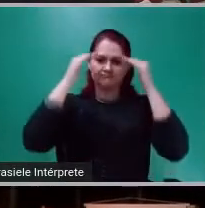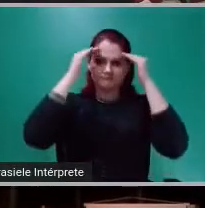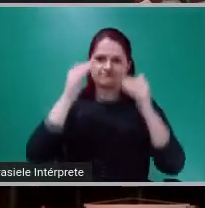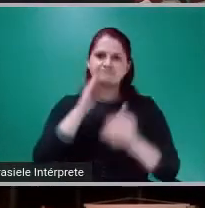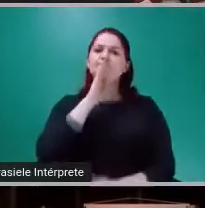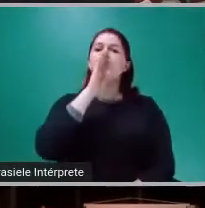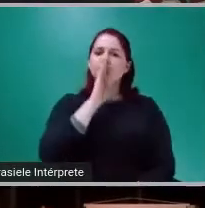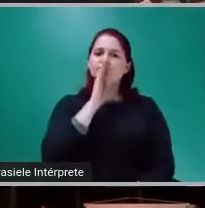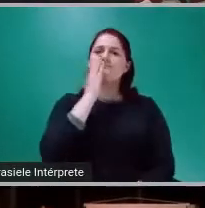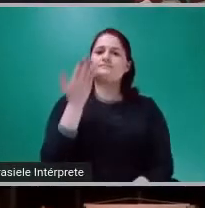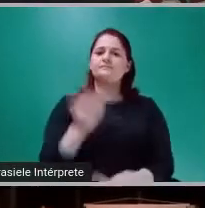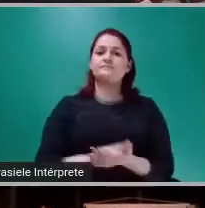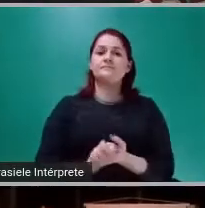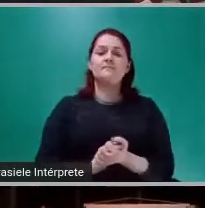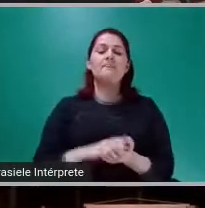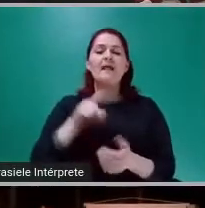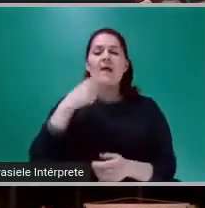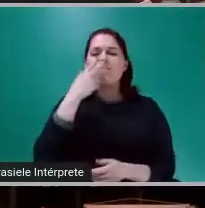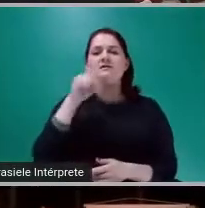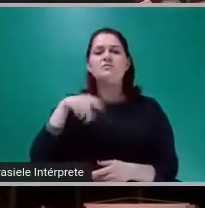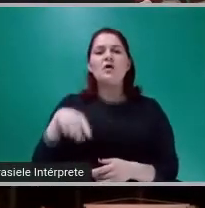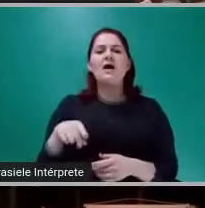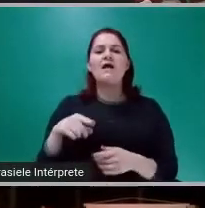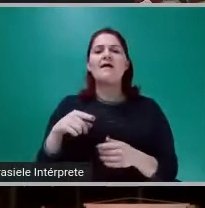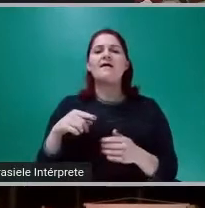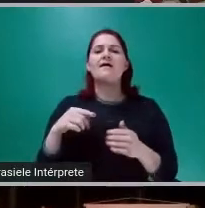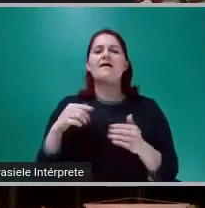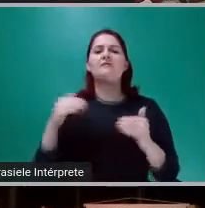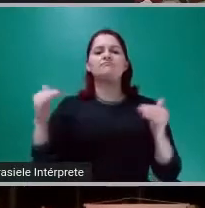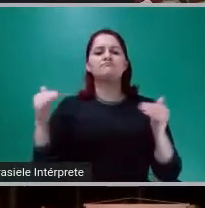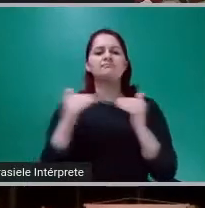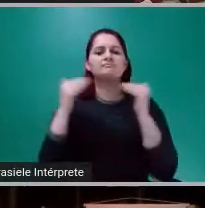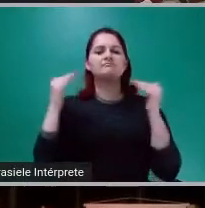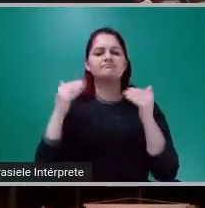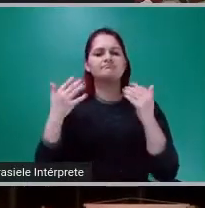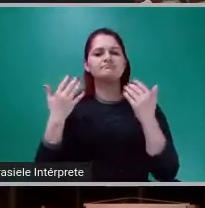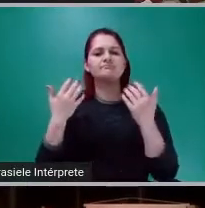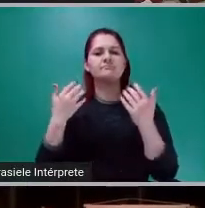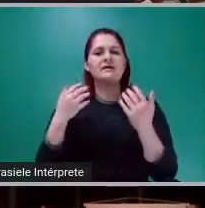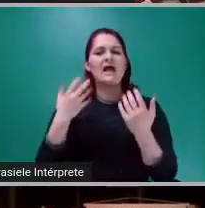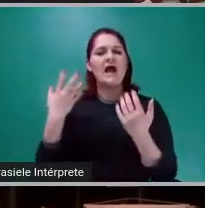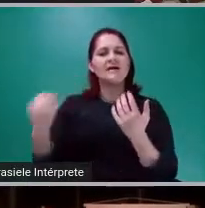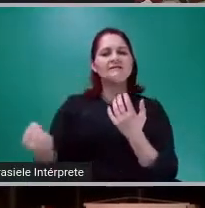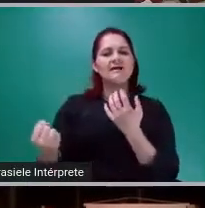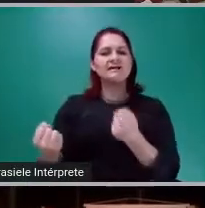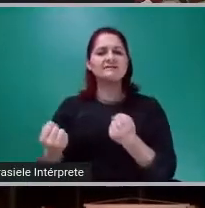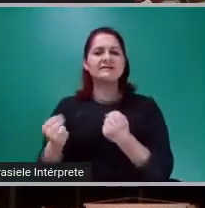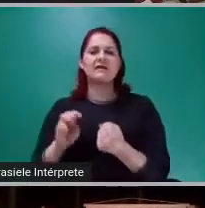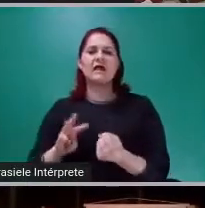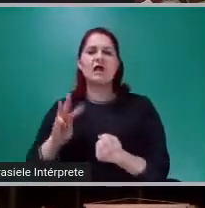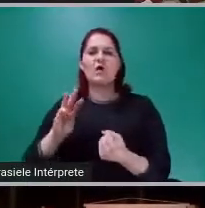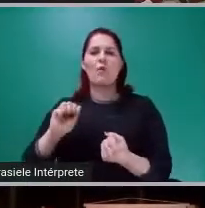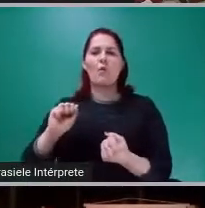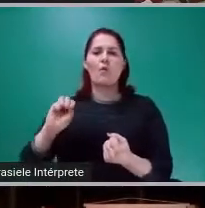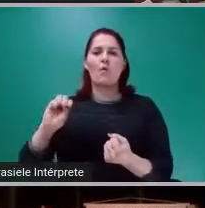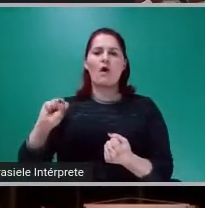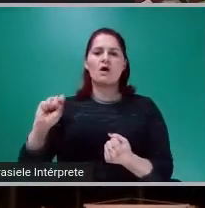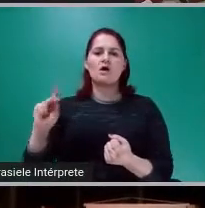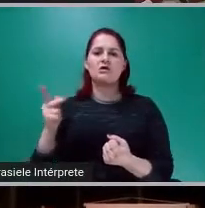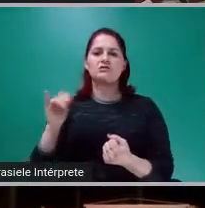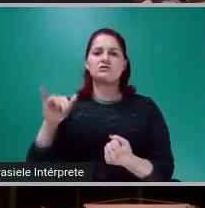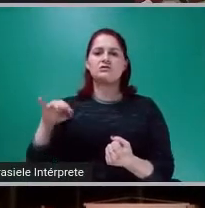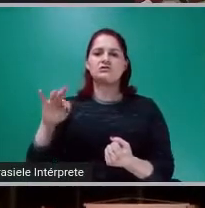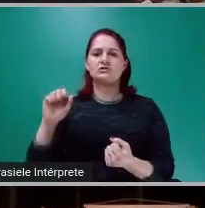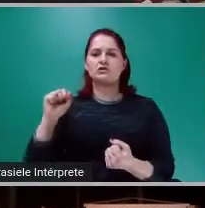Vocês lembram do consenso de Washington? Agora nós vamos mudar as forças produtivas, as relações de produção, o